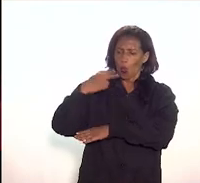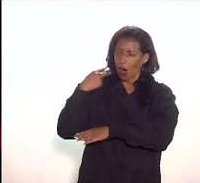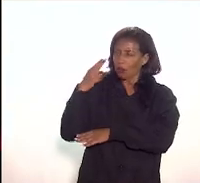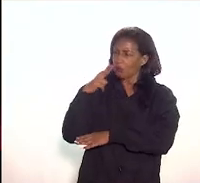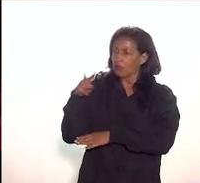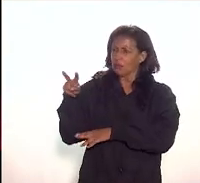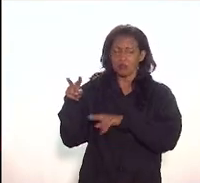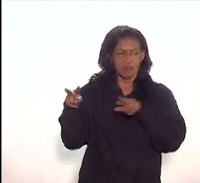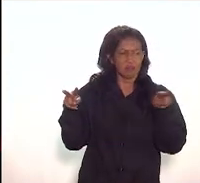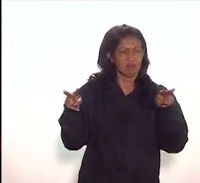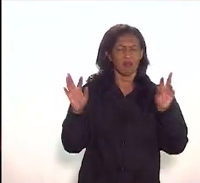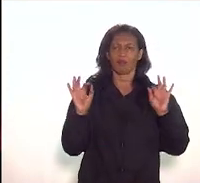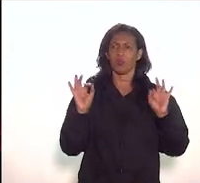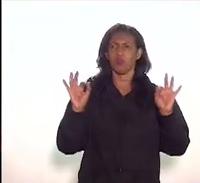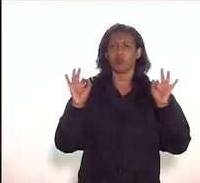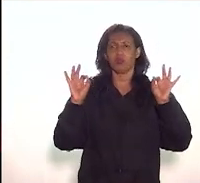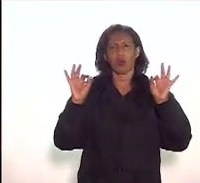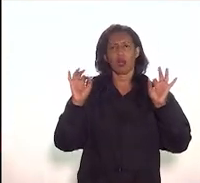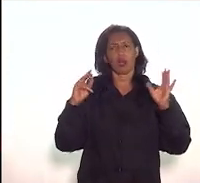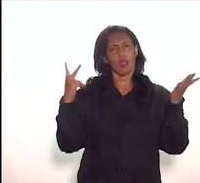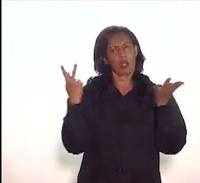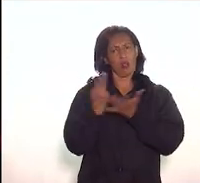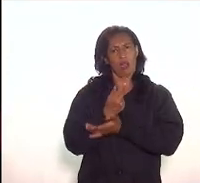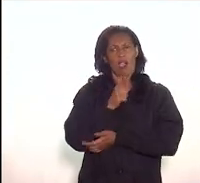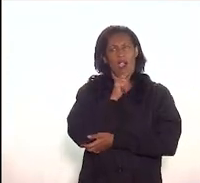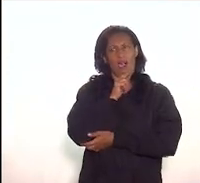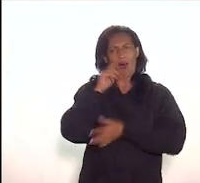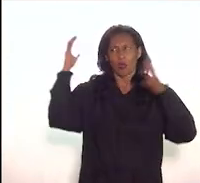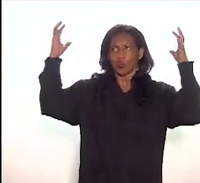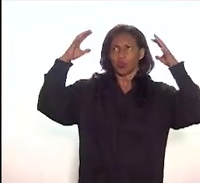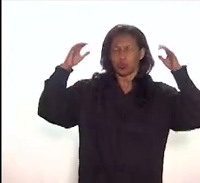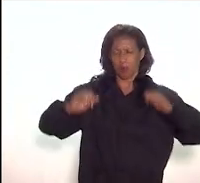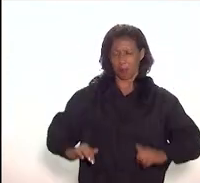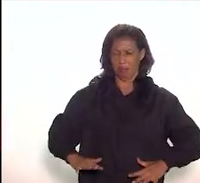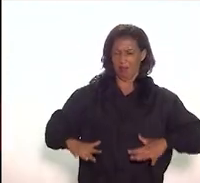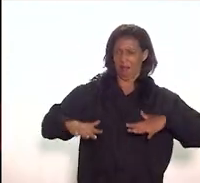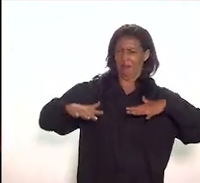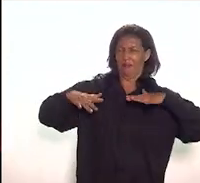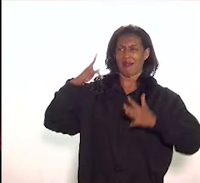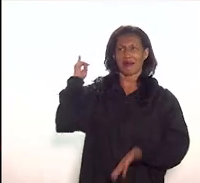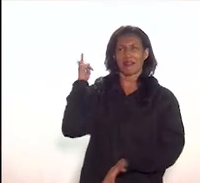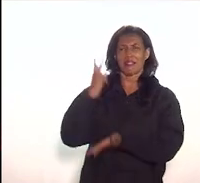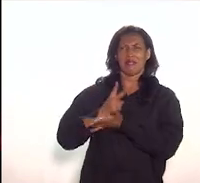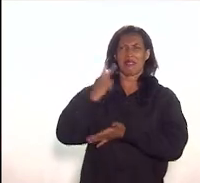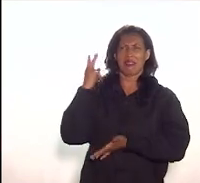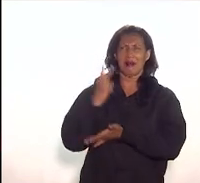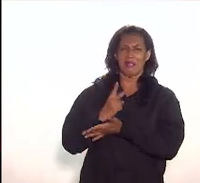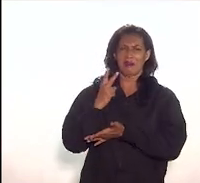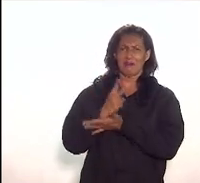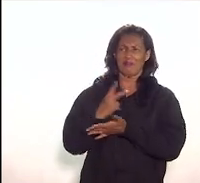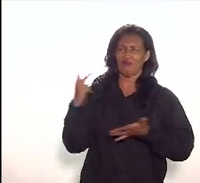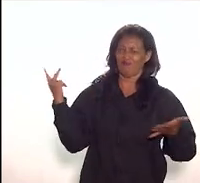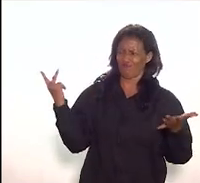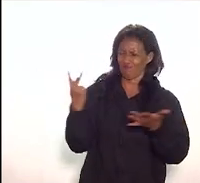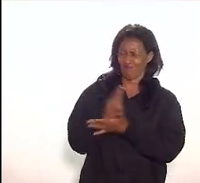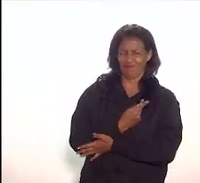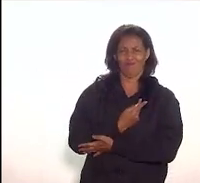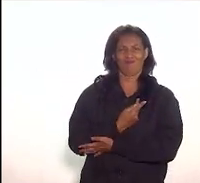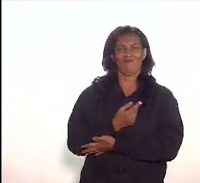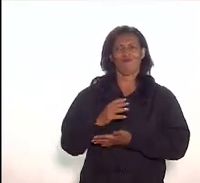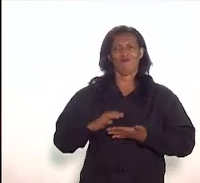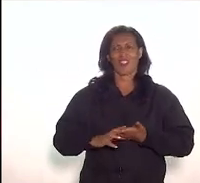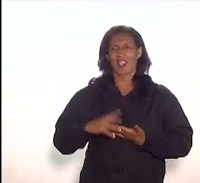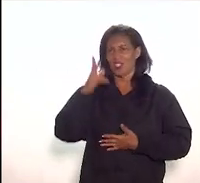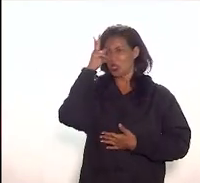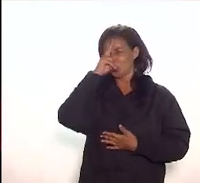esse problema do alagamento do bairro é uma coisa terrível o esgotamento aqui uma coisa histórica que isso